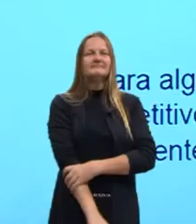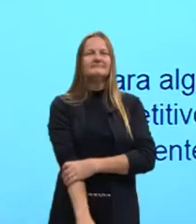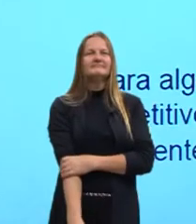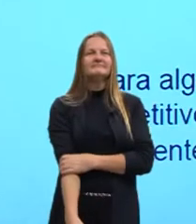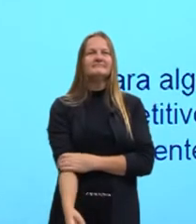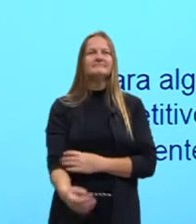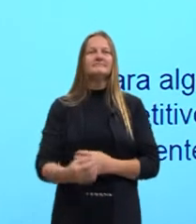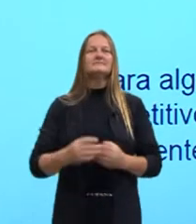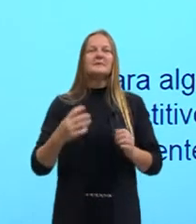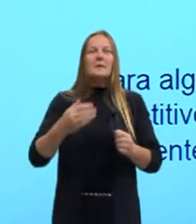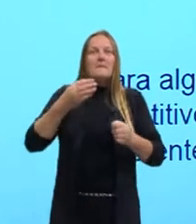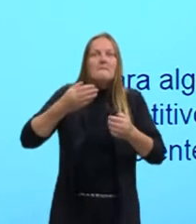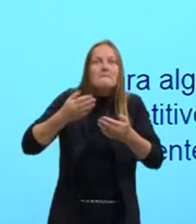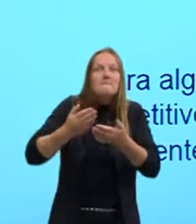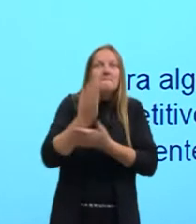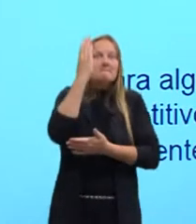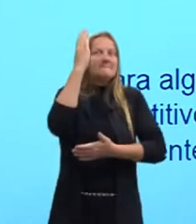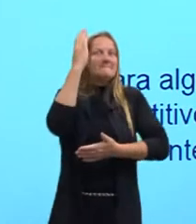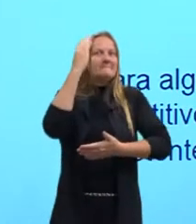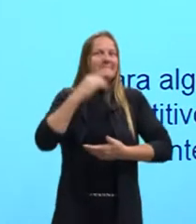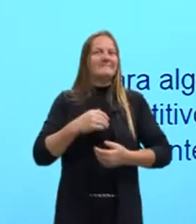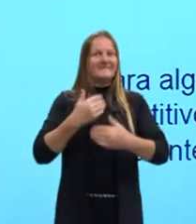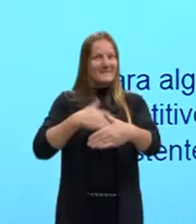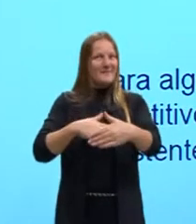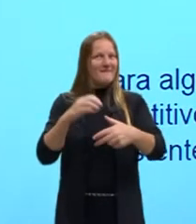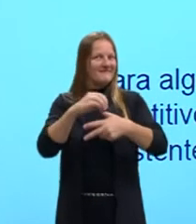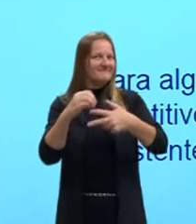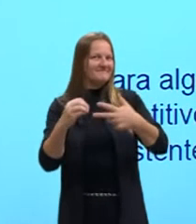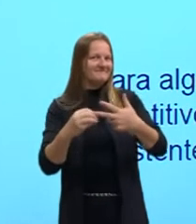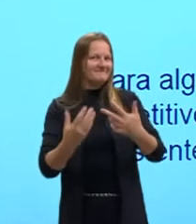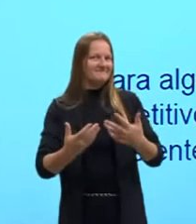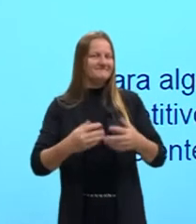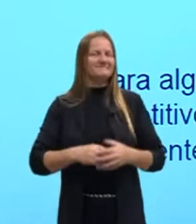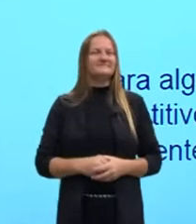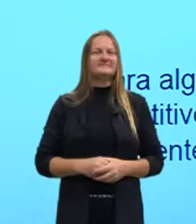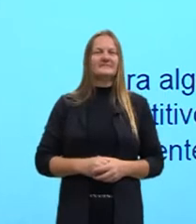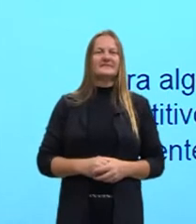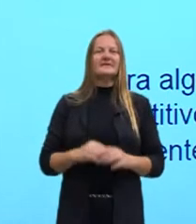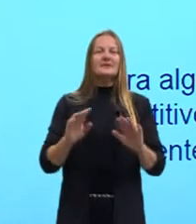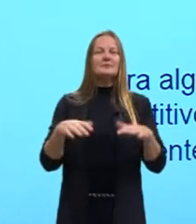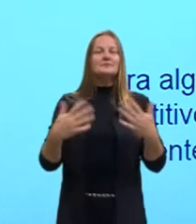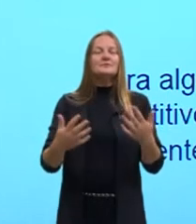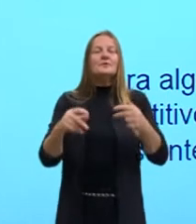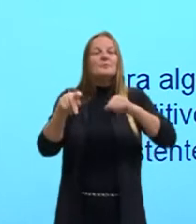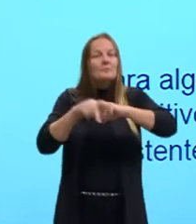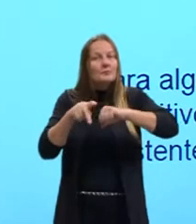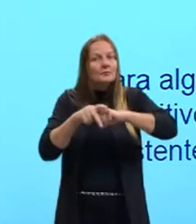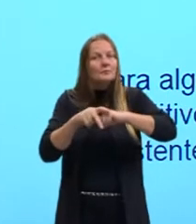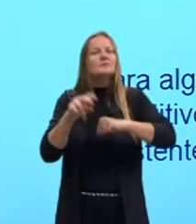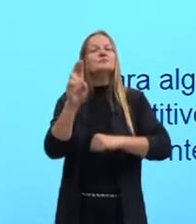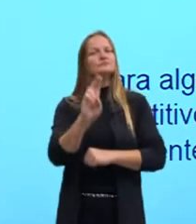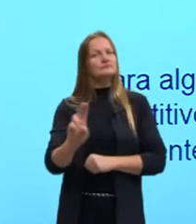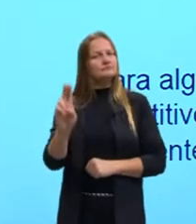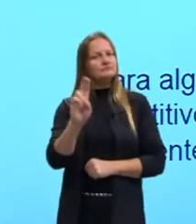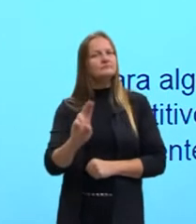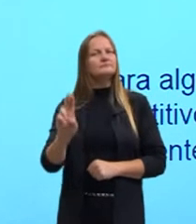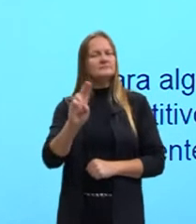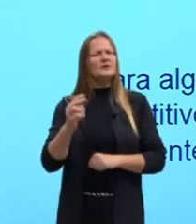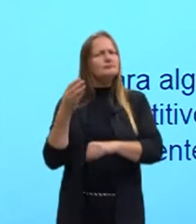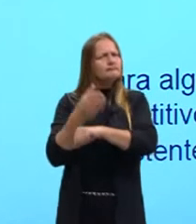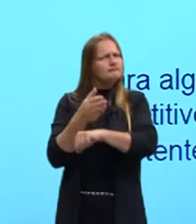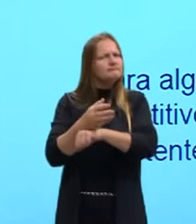aprovação, né? Partiu passar. Ok, pessoal? Então, assim, esses pronomes também, eles são muito